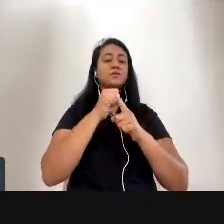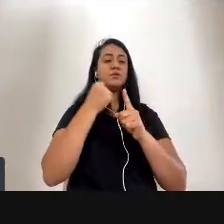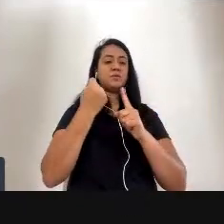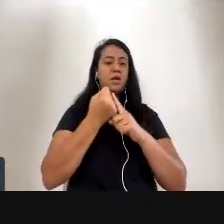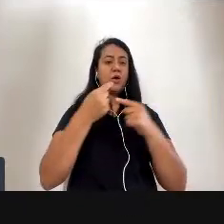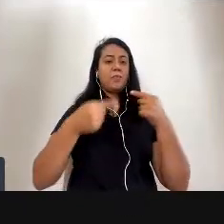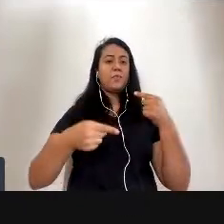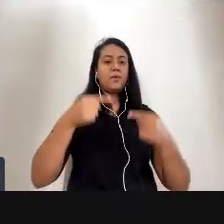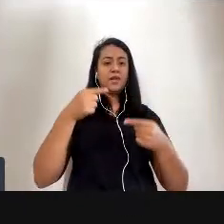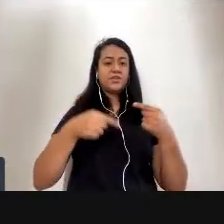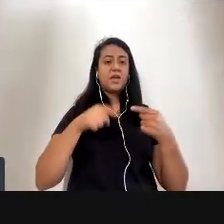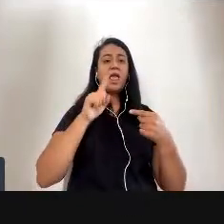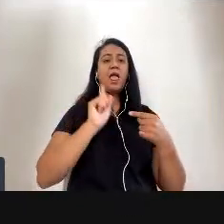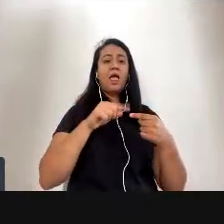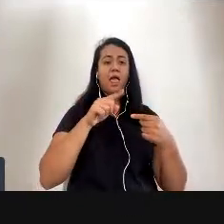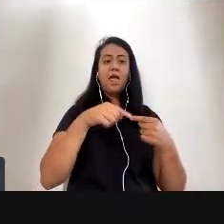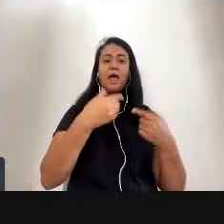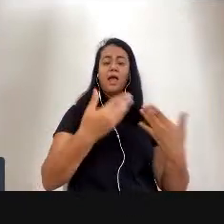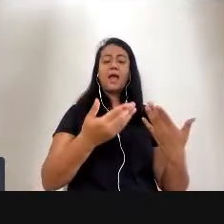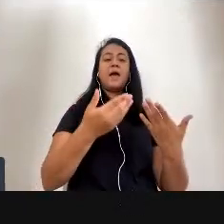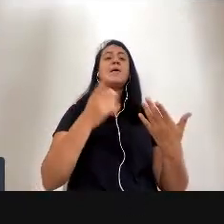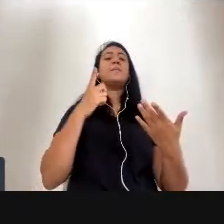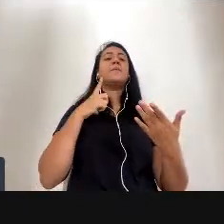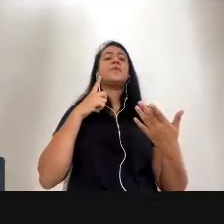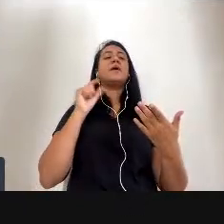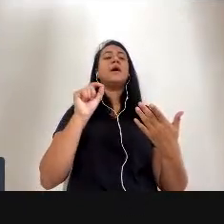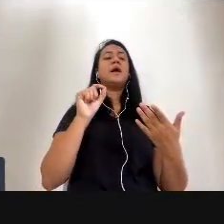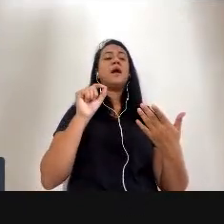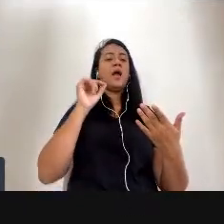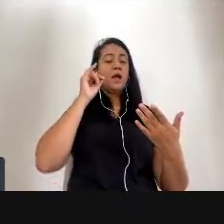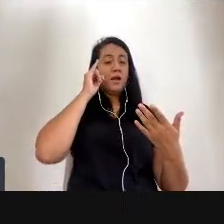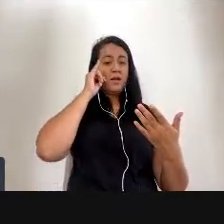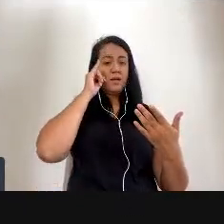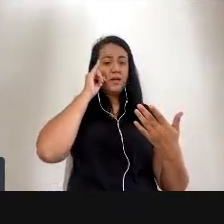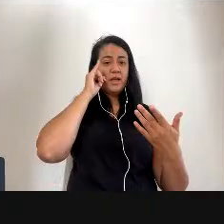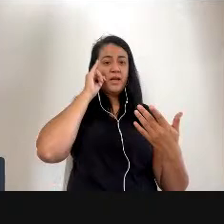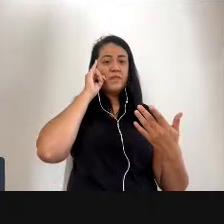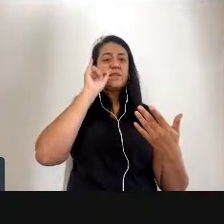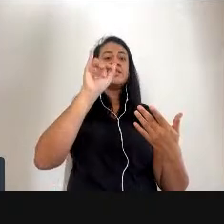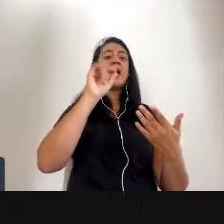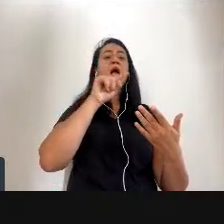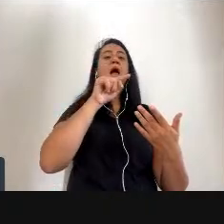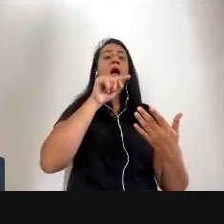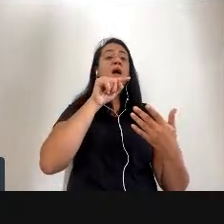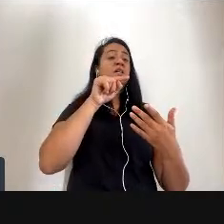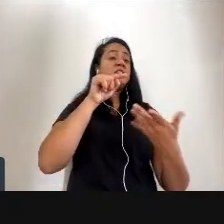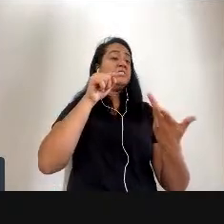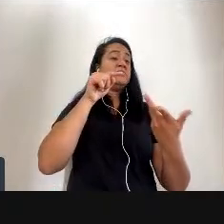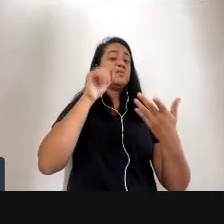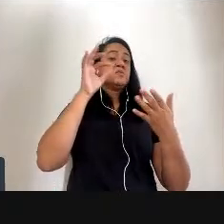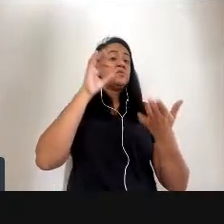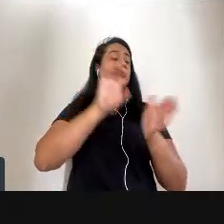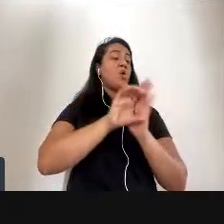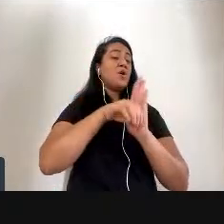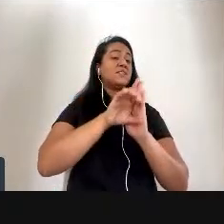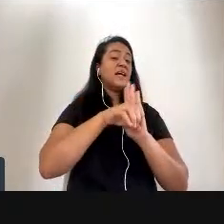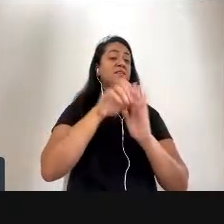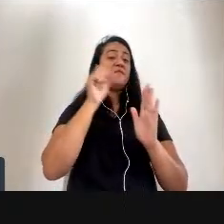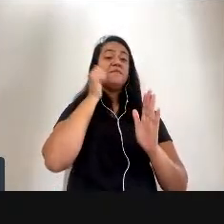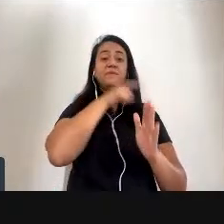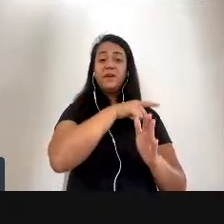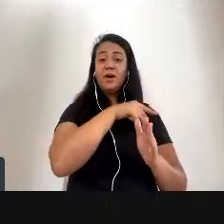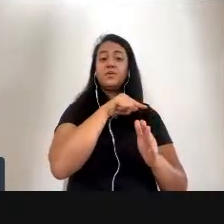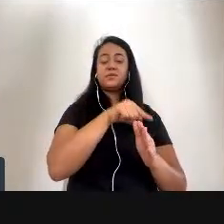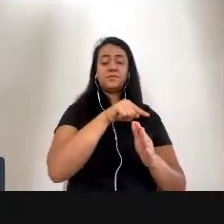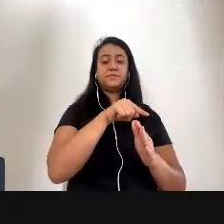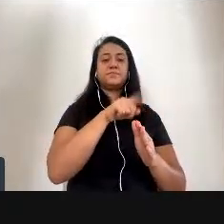é para desconstruir esse conceito que é um conceito que não é verdadeiro. O cuidado é